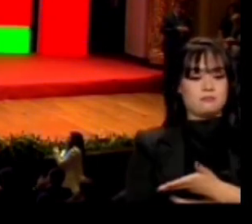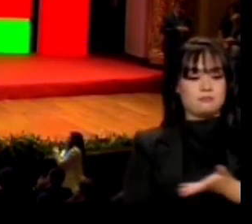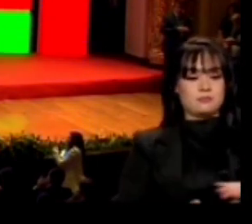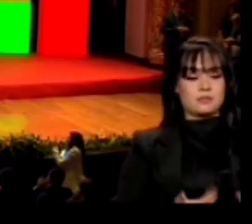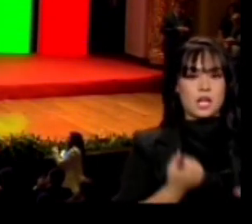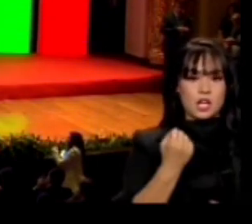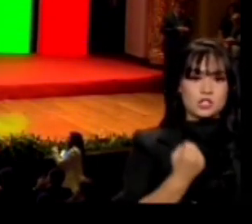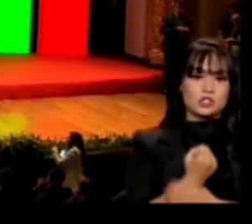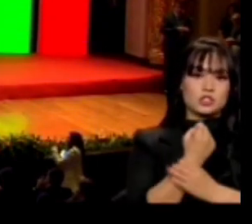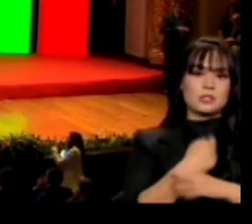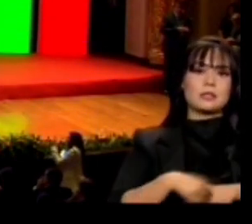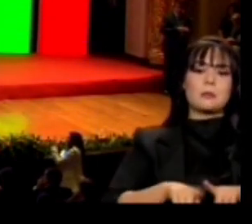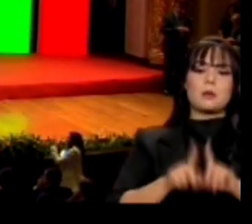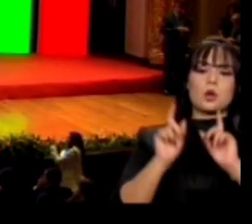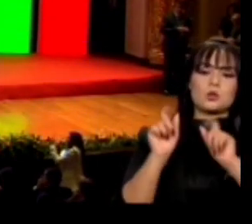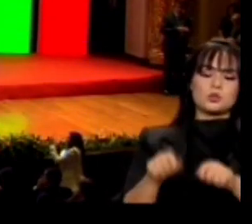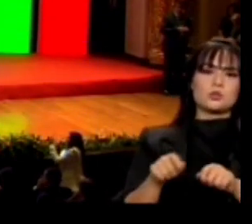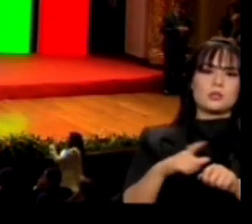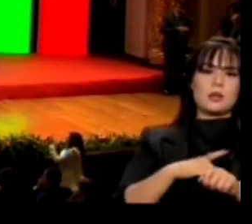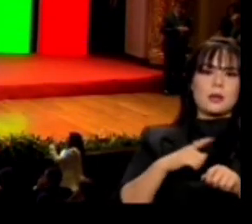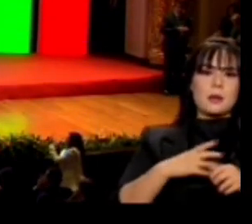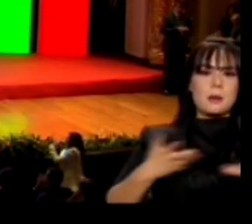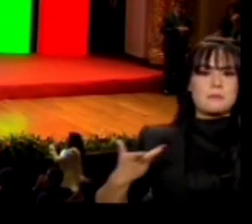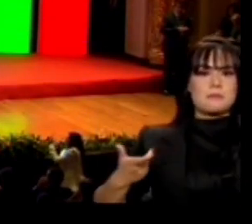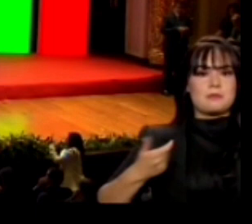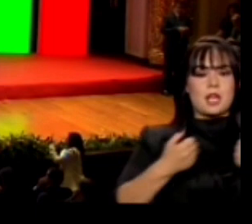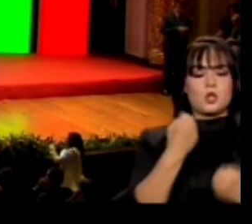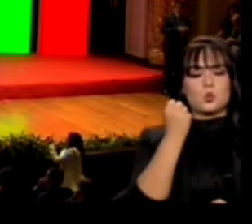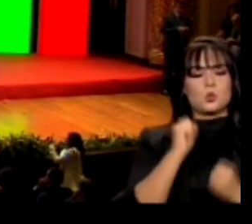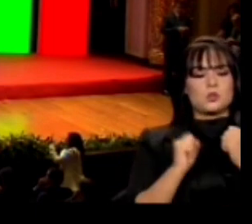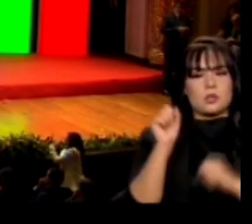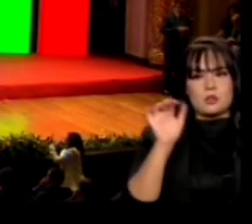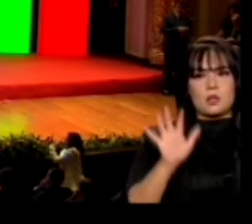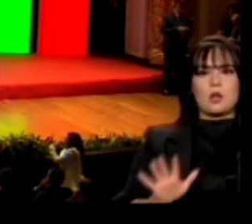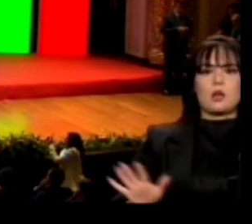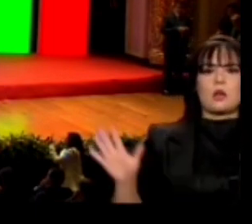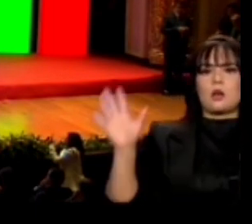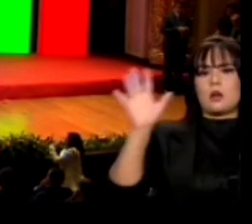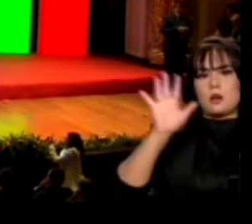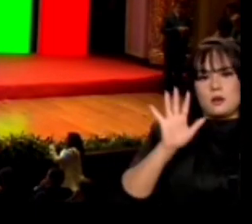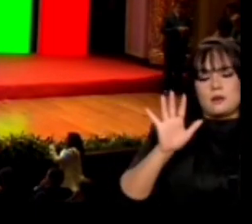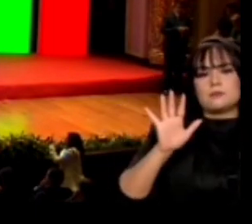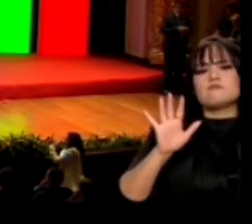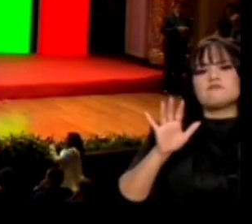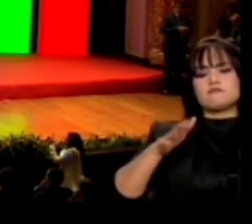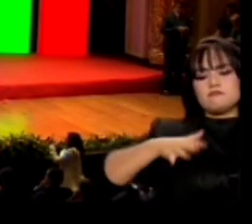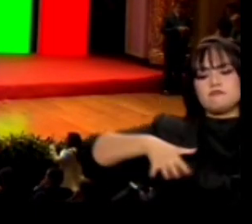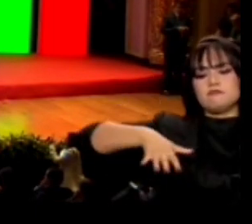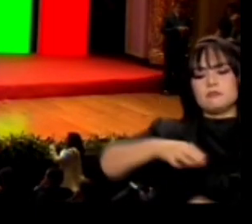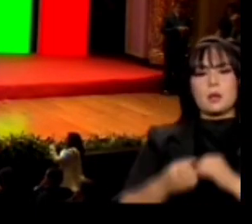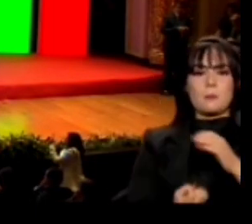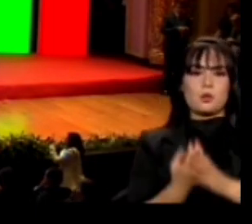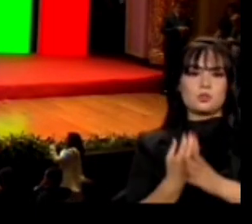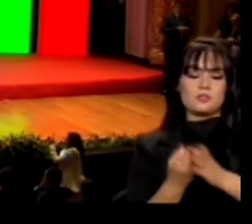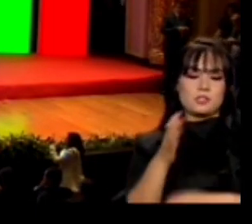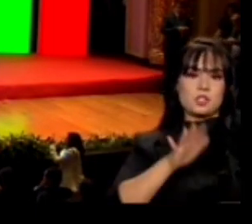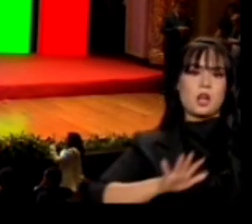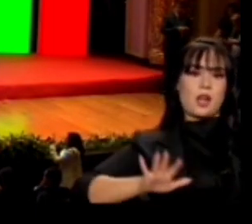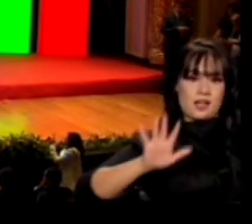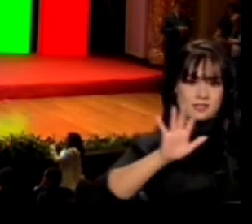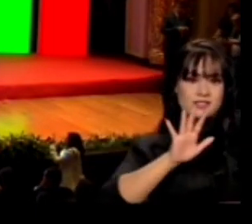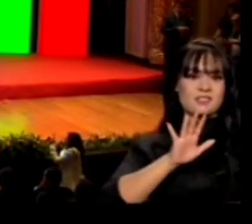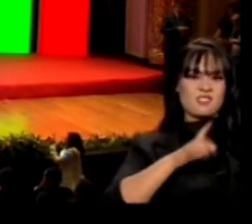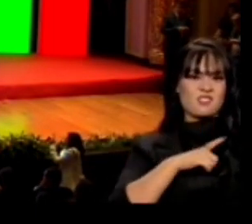e de condições para reabilitar a indústria nacional, as cadeias produtivas nacionais que foram